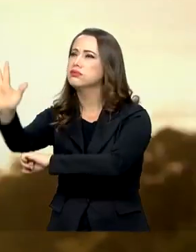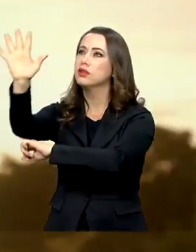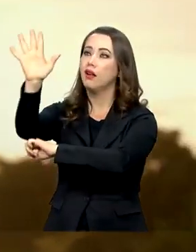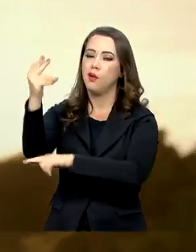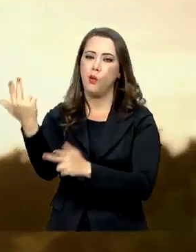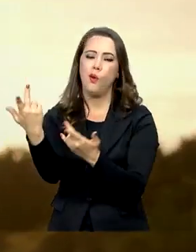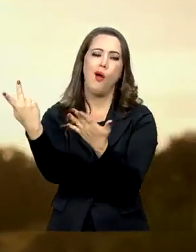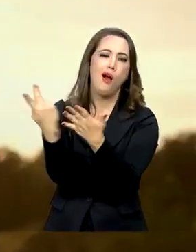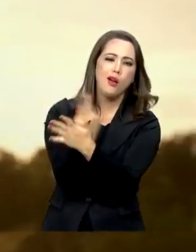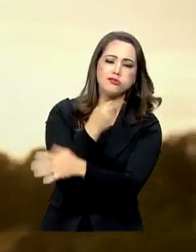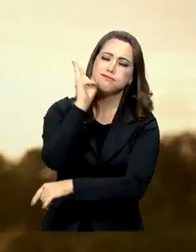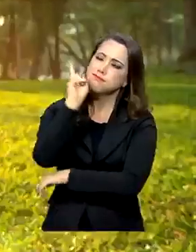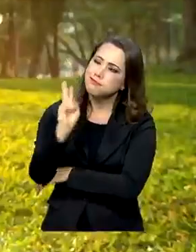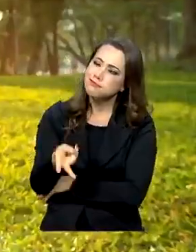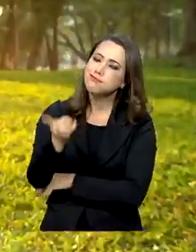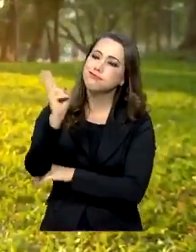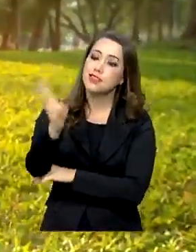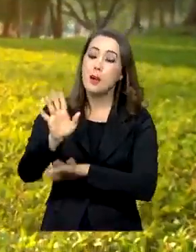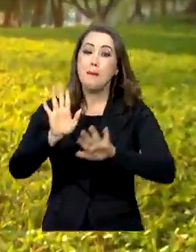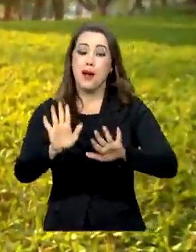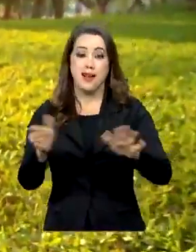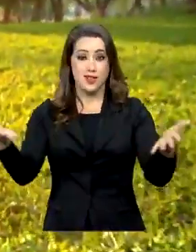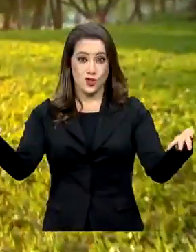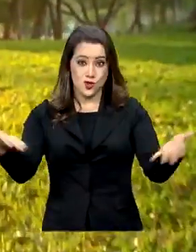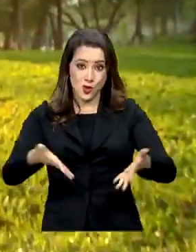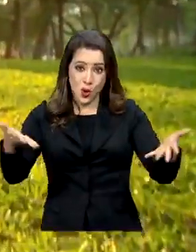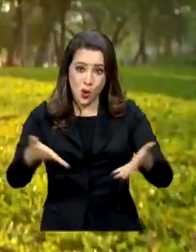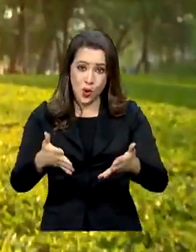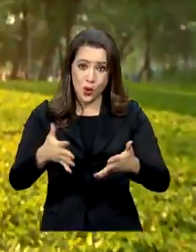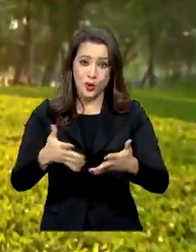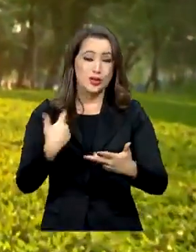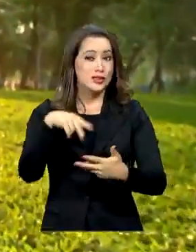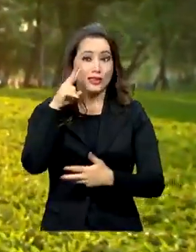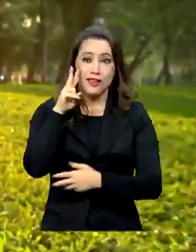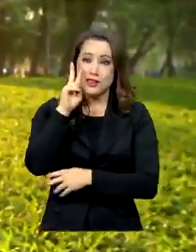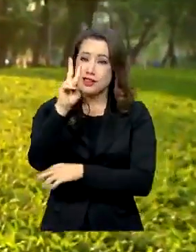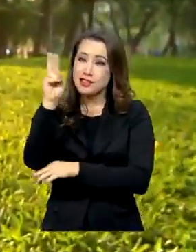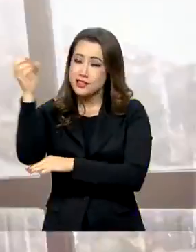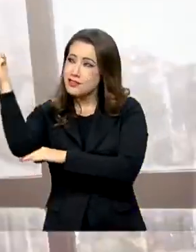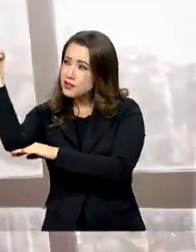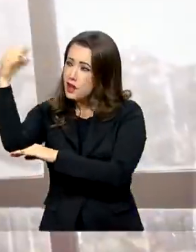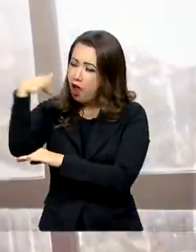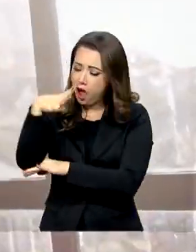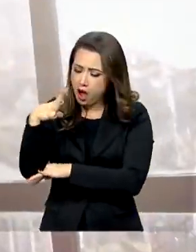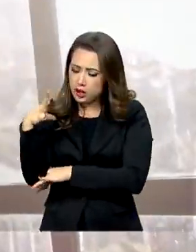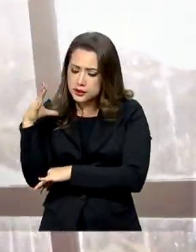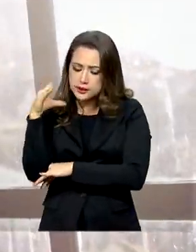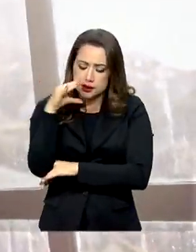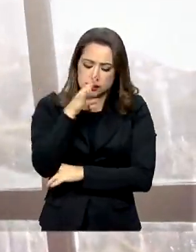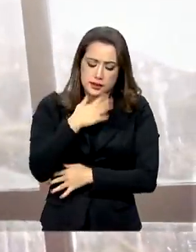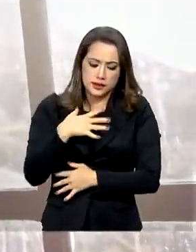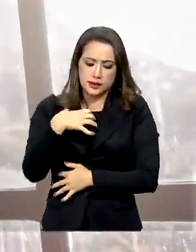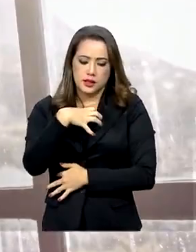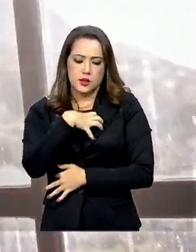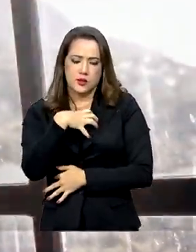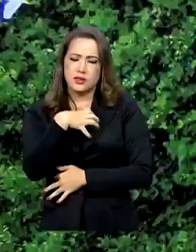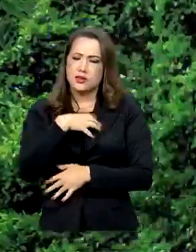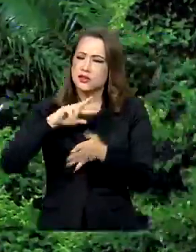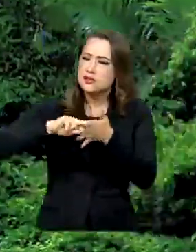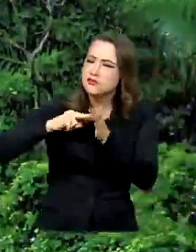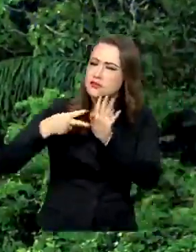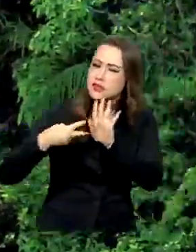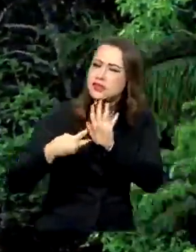acontece todos os dias. Mas hoje, no calor da luz que nos aquece, há um sentido especial.